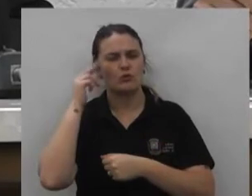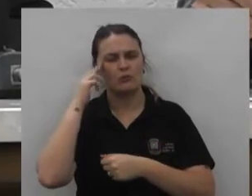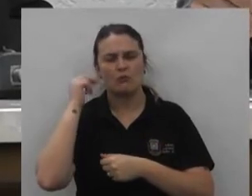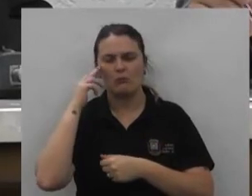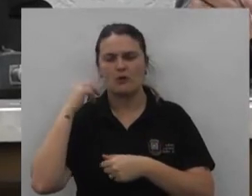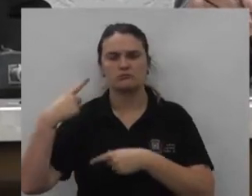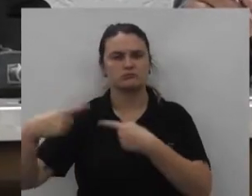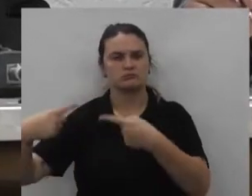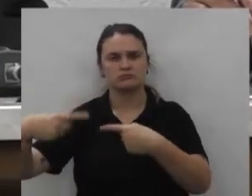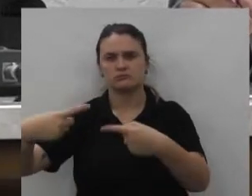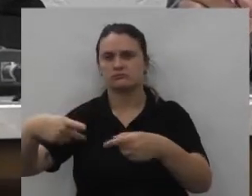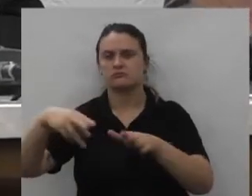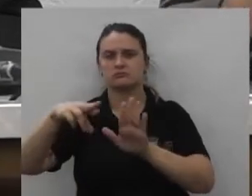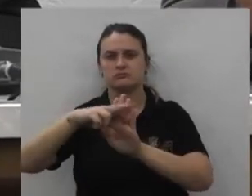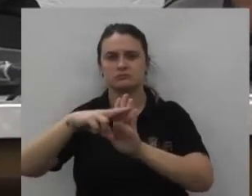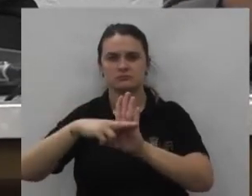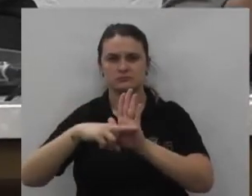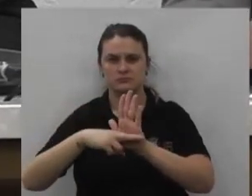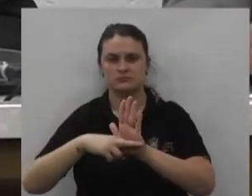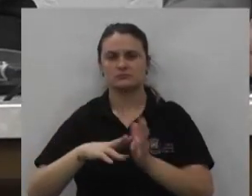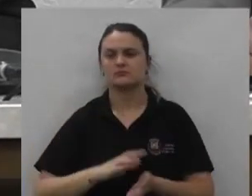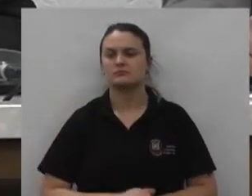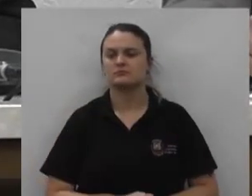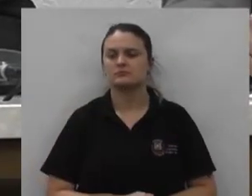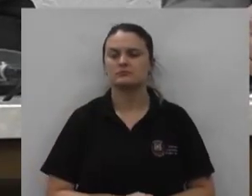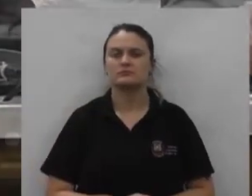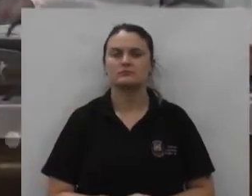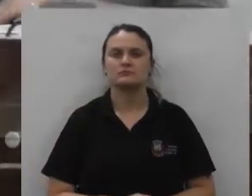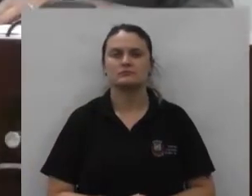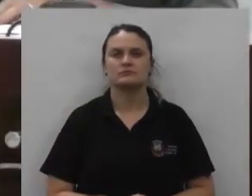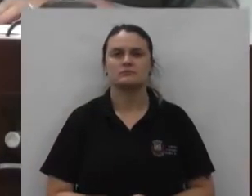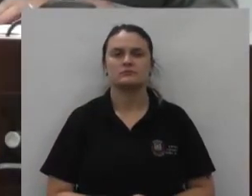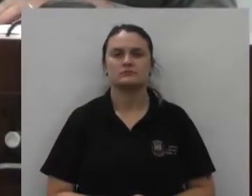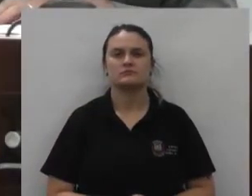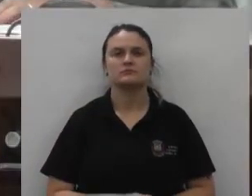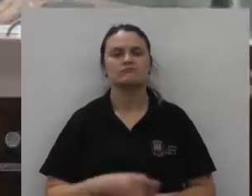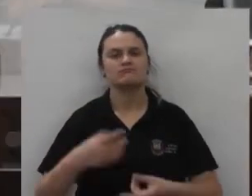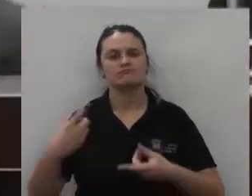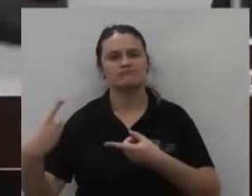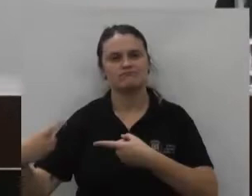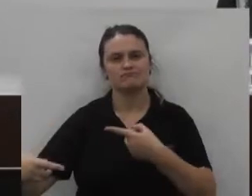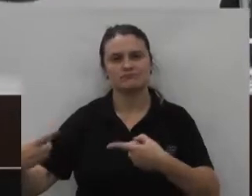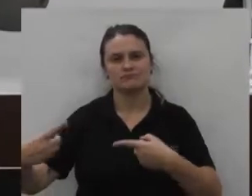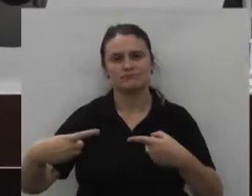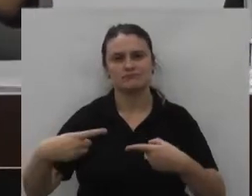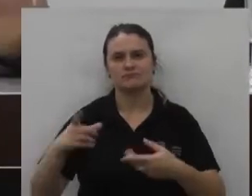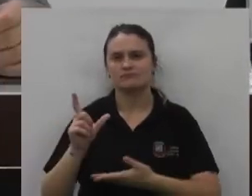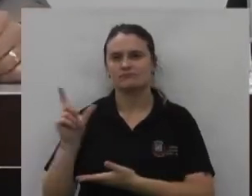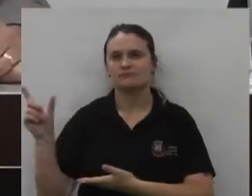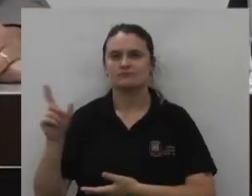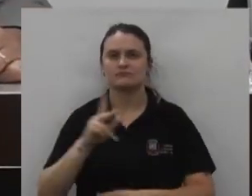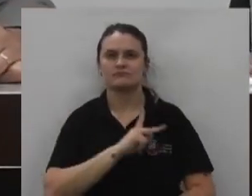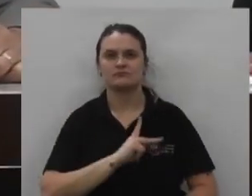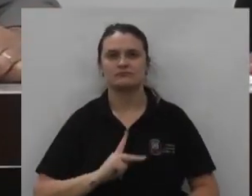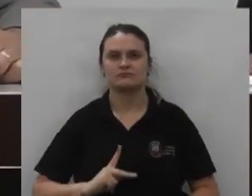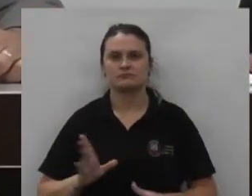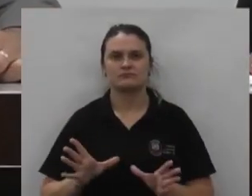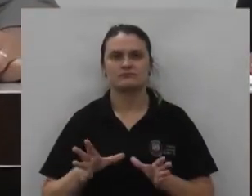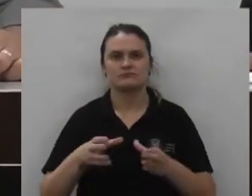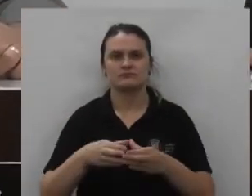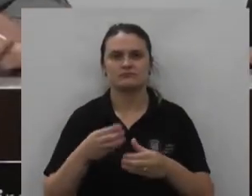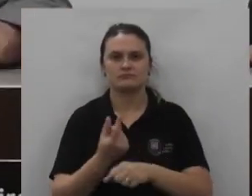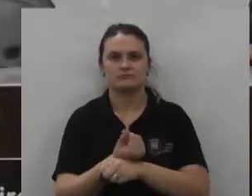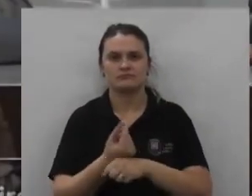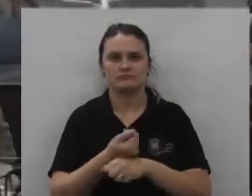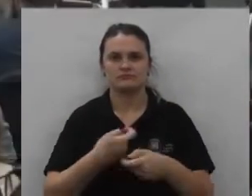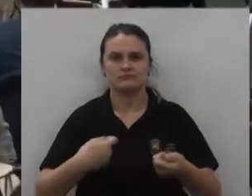os trâmites previstos no regimento é o parecer em discussão com a palavra o presidente da comissão